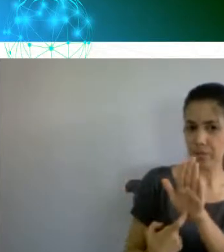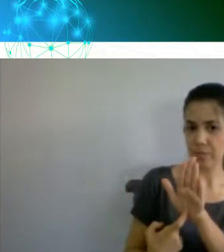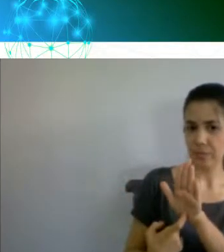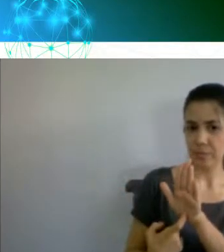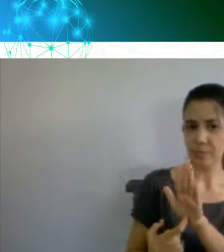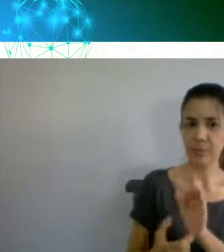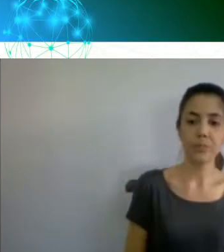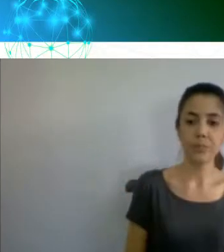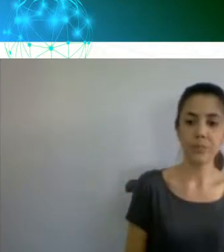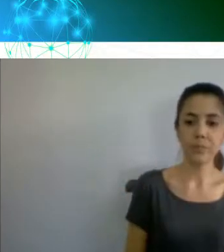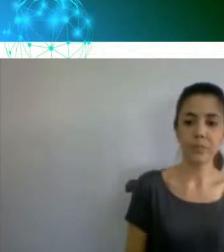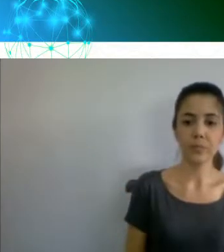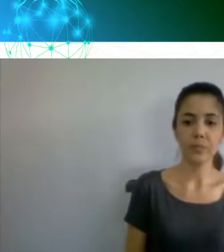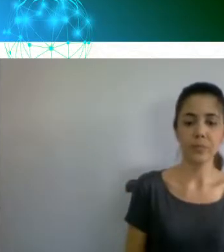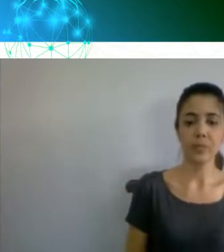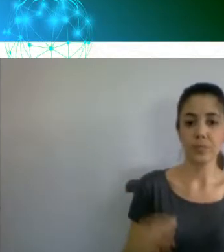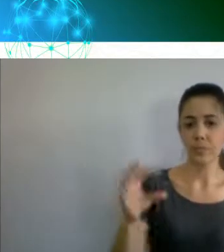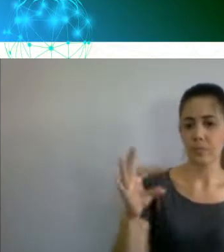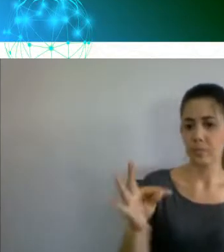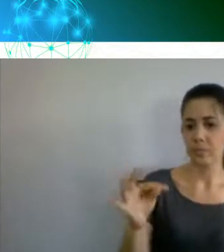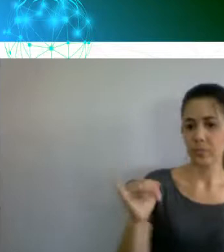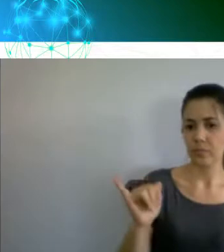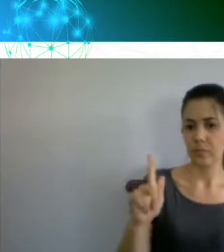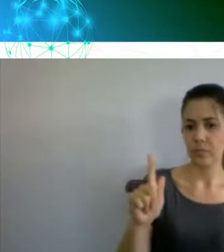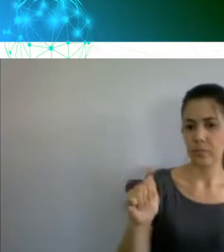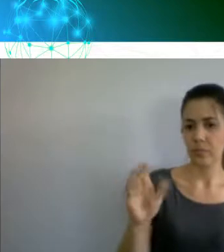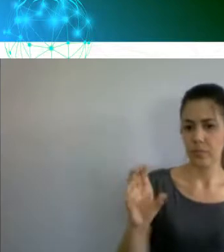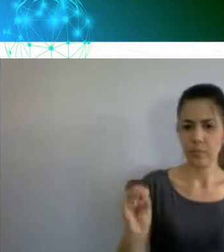vamos ver, o Tiago não entrou na sala, Isa,